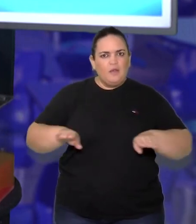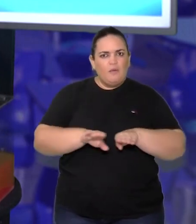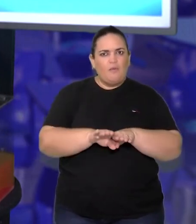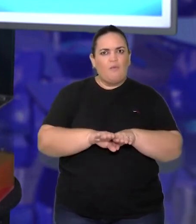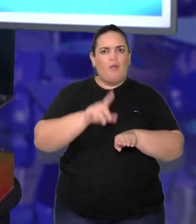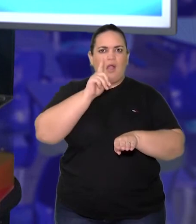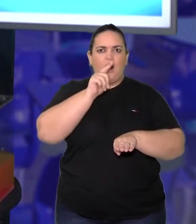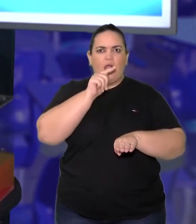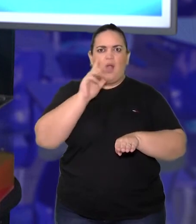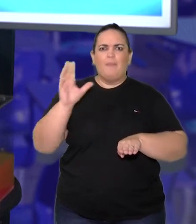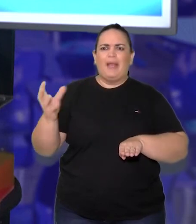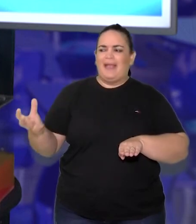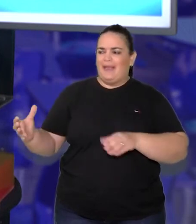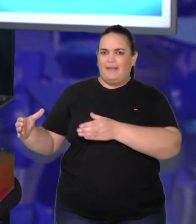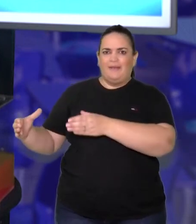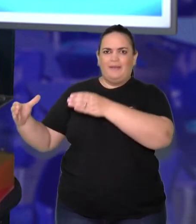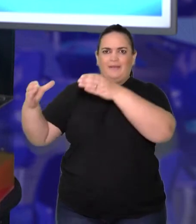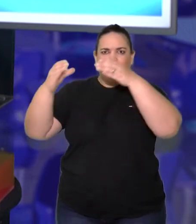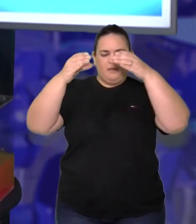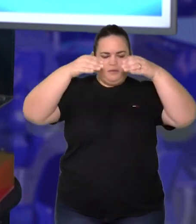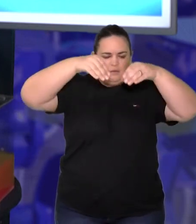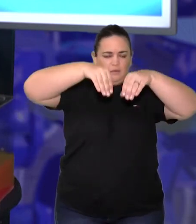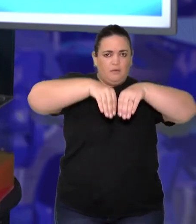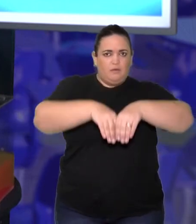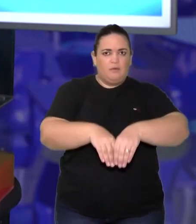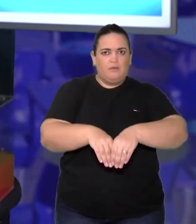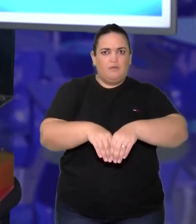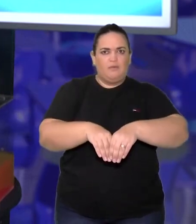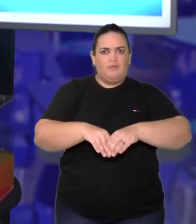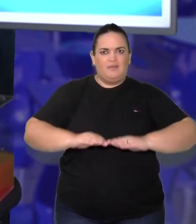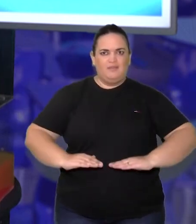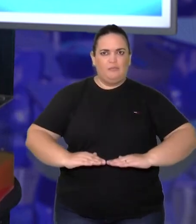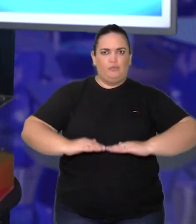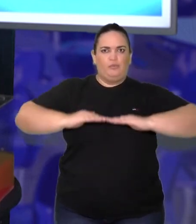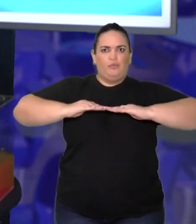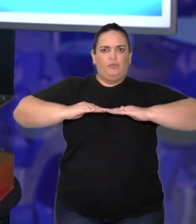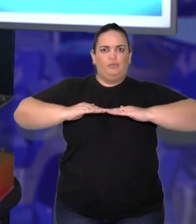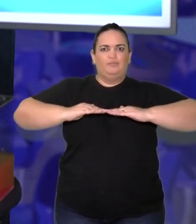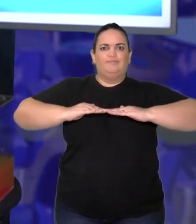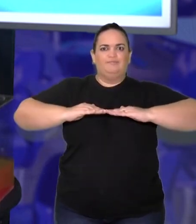tá? Agora vamos fazer a remoção.